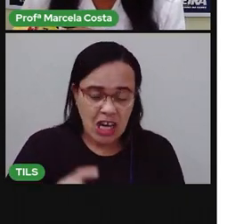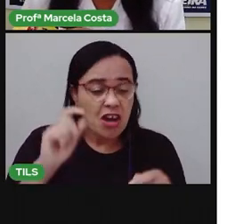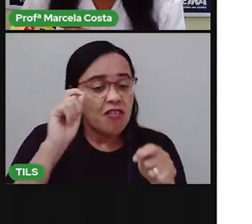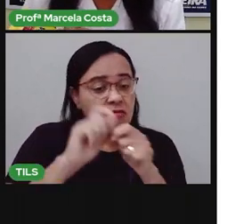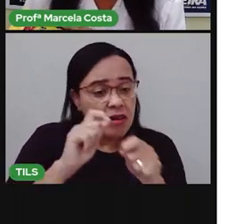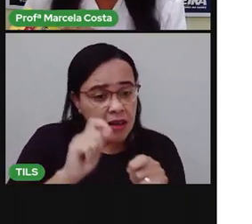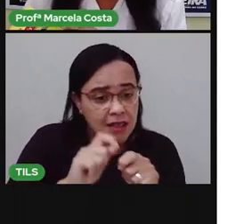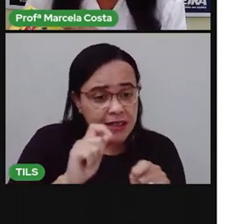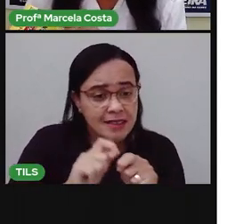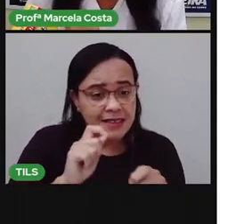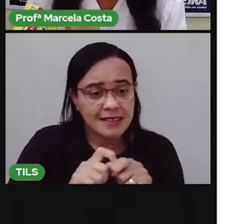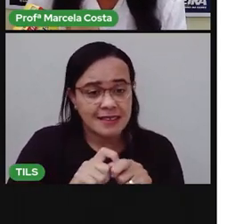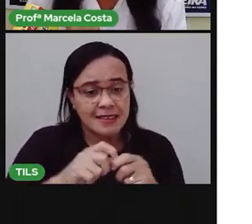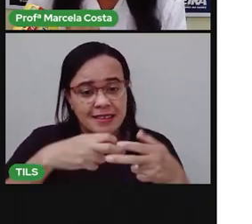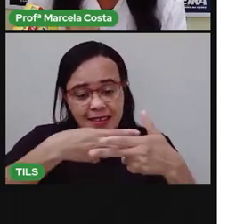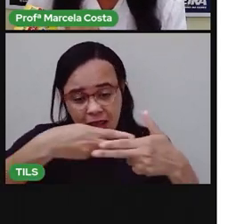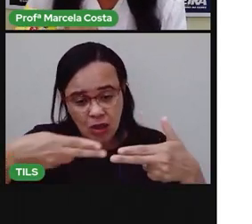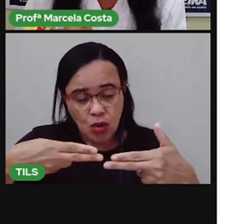Ingredientes, ó.